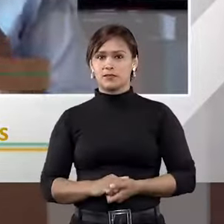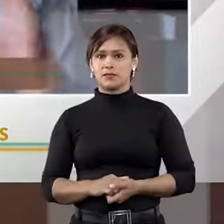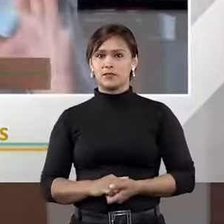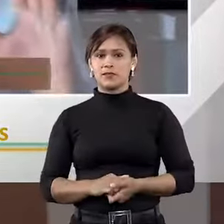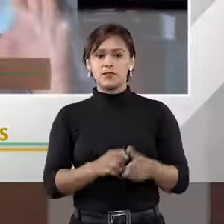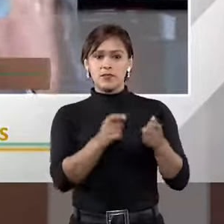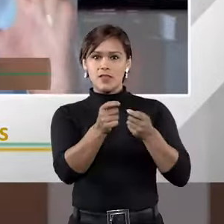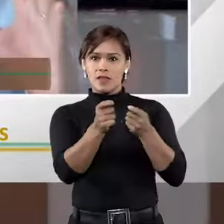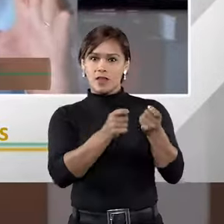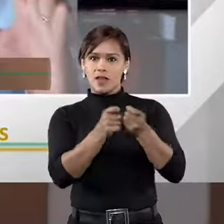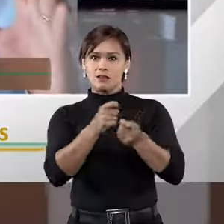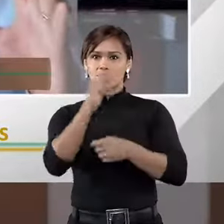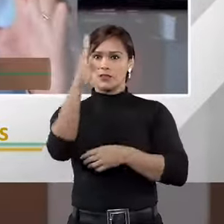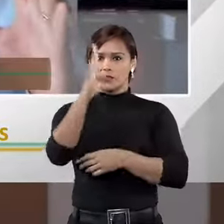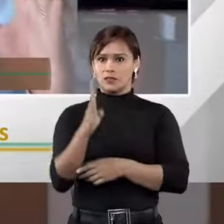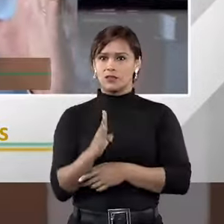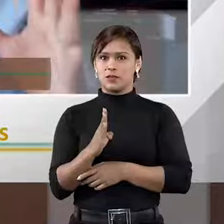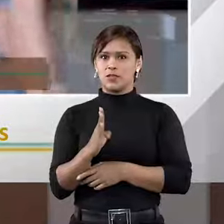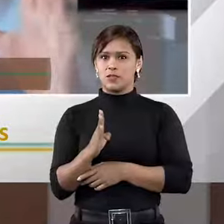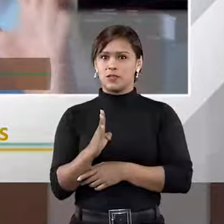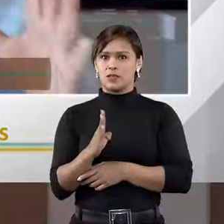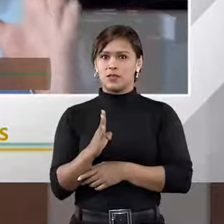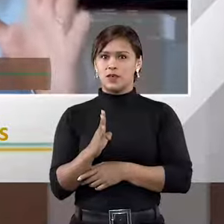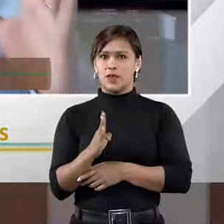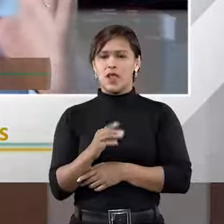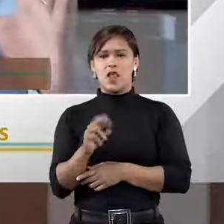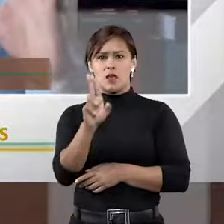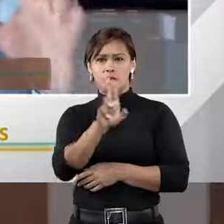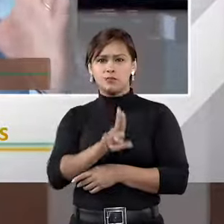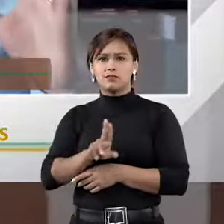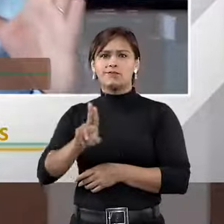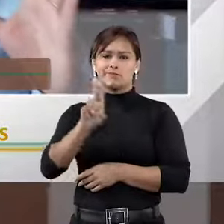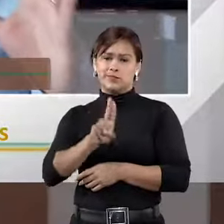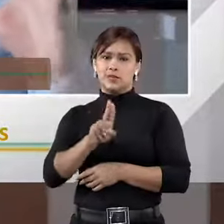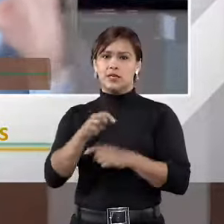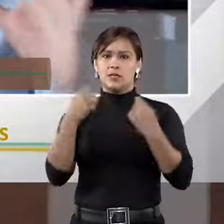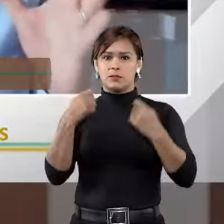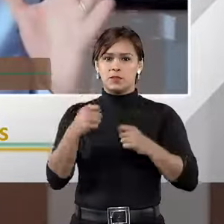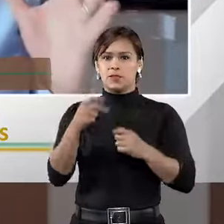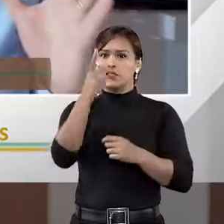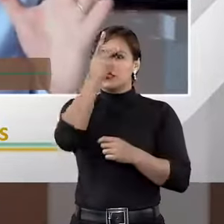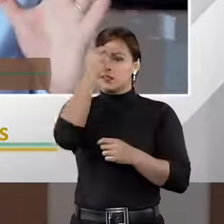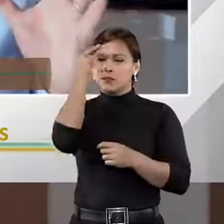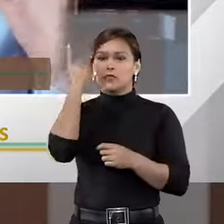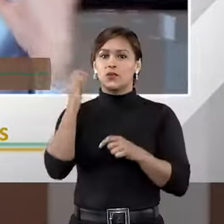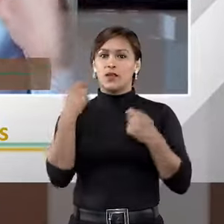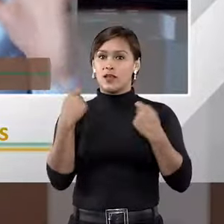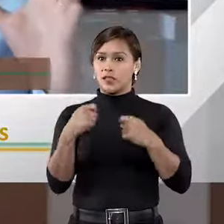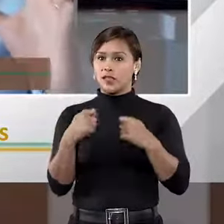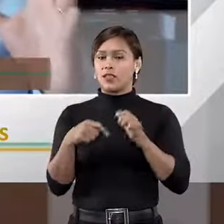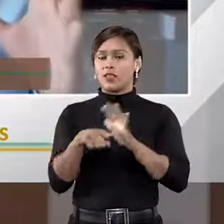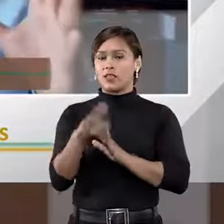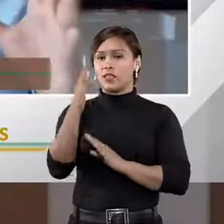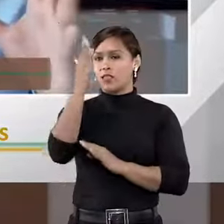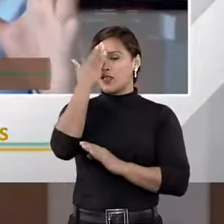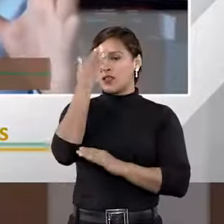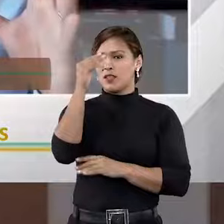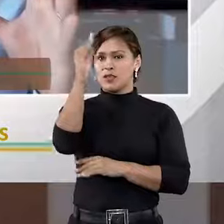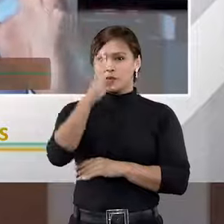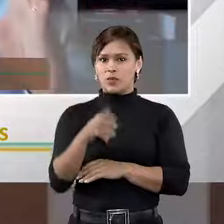a arbitragem no Brasil ela é muito utilizada. É preciso que as pessoas tenham essa dimensão. O Brasil é,